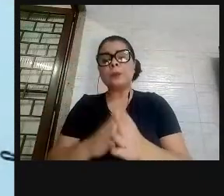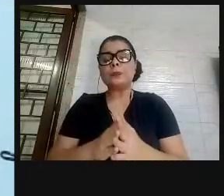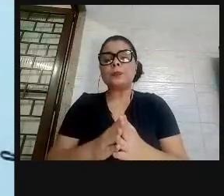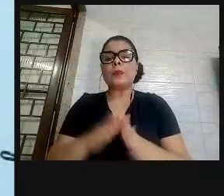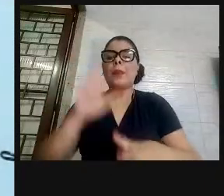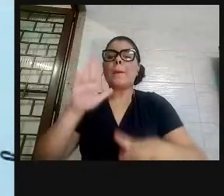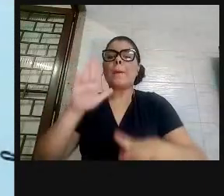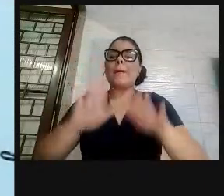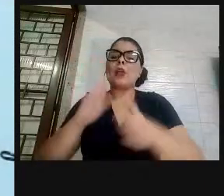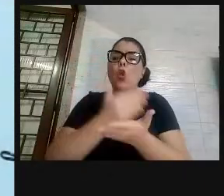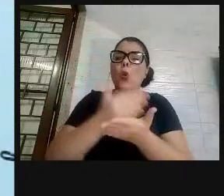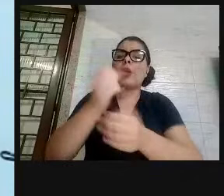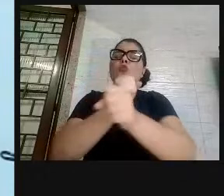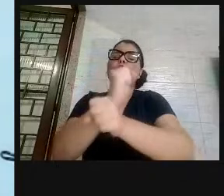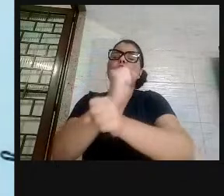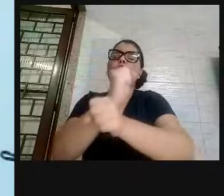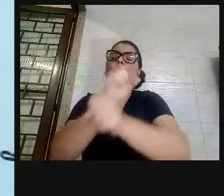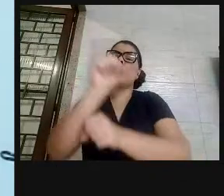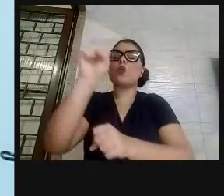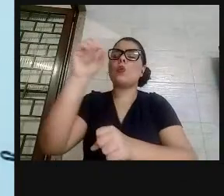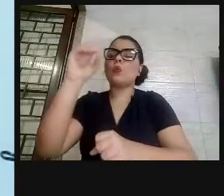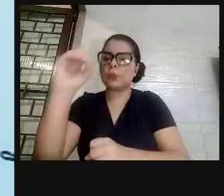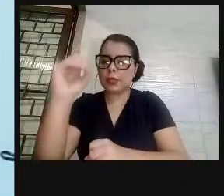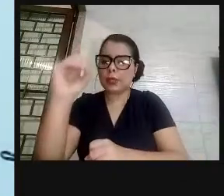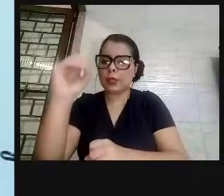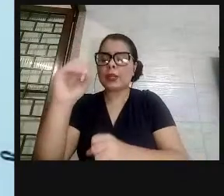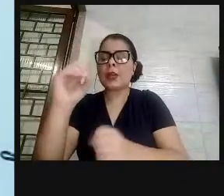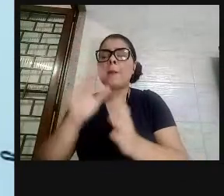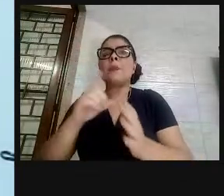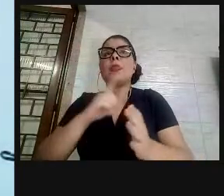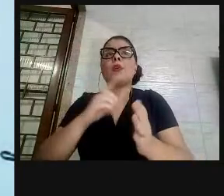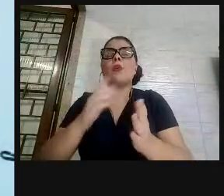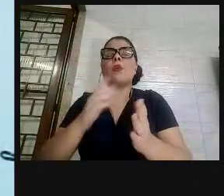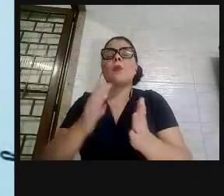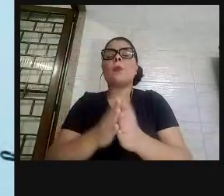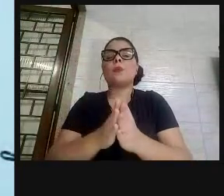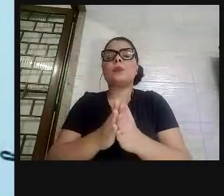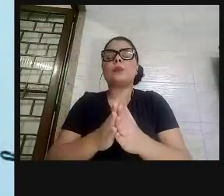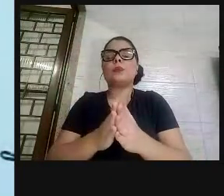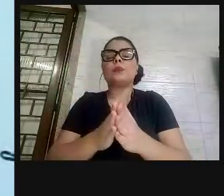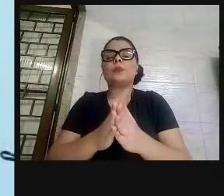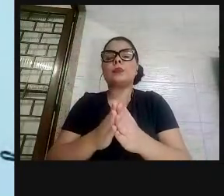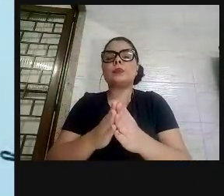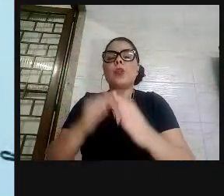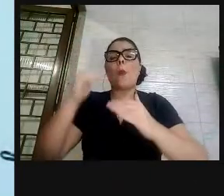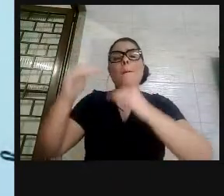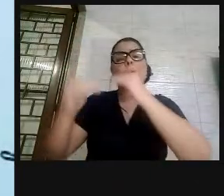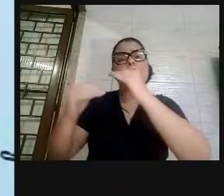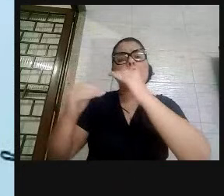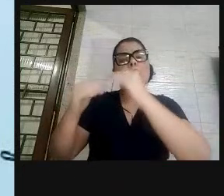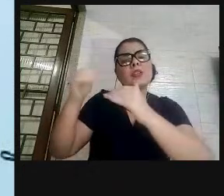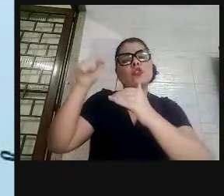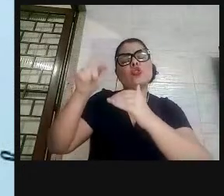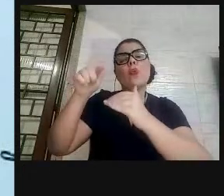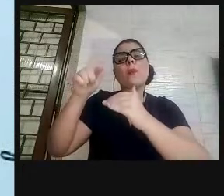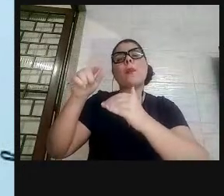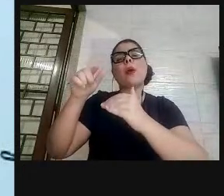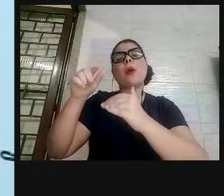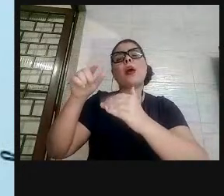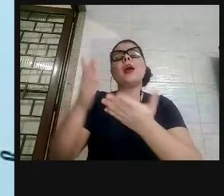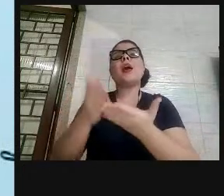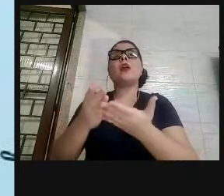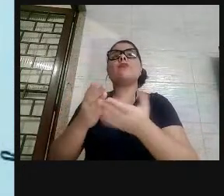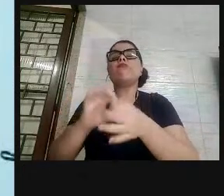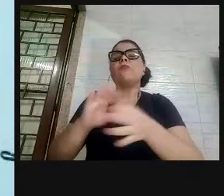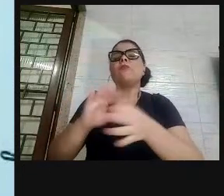80, houve a redemocratização, então, um processo de uma democracia ainda inacabada, de uma democracia